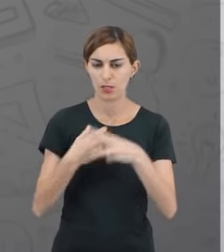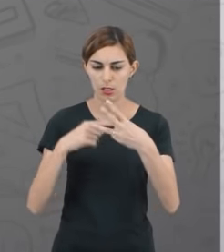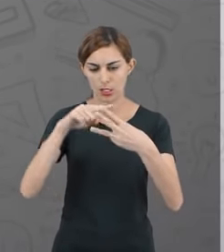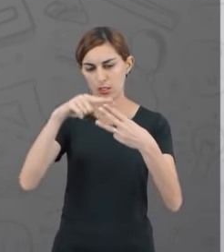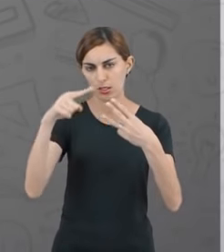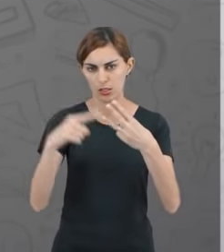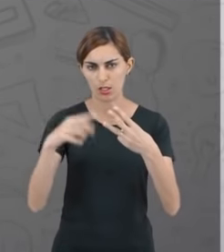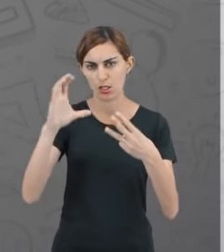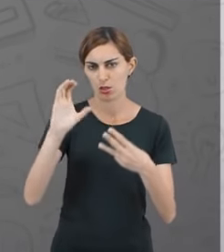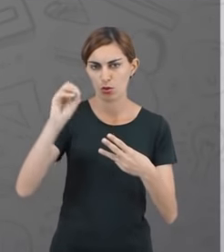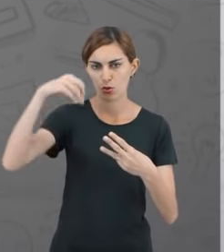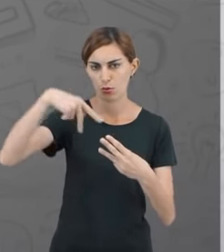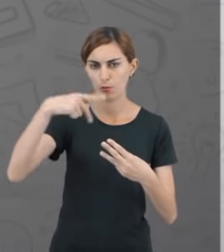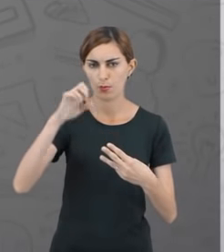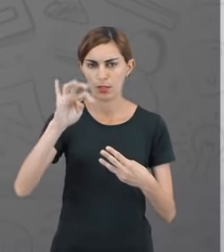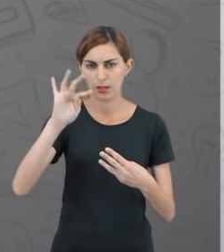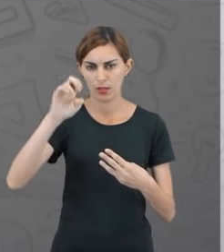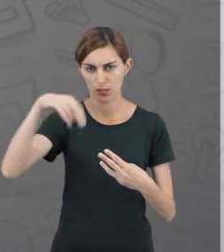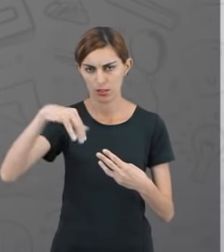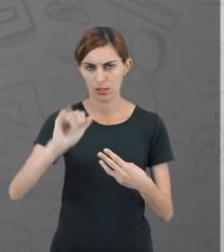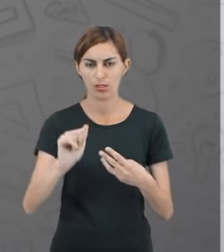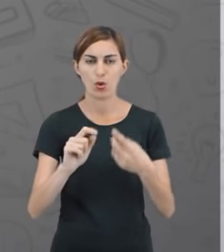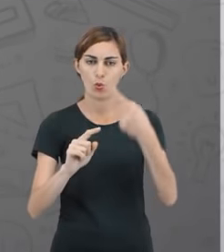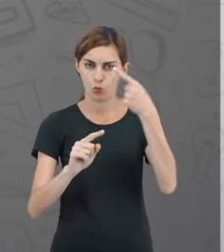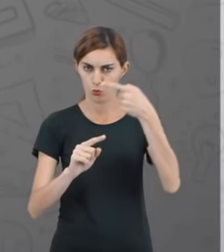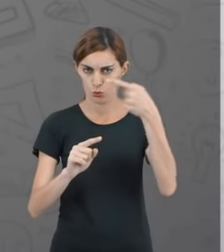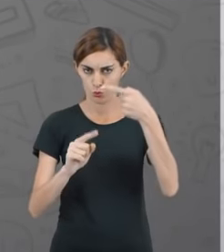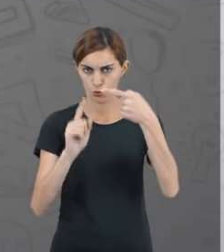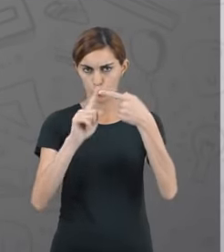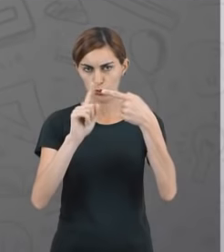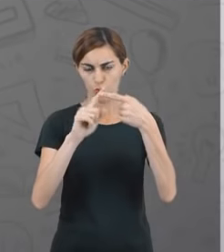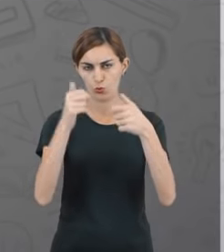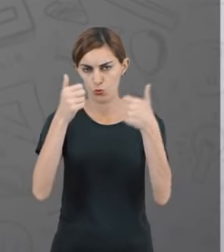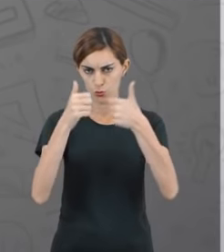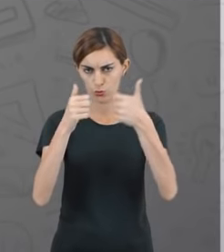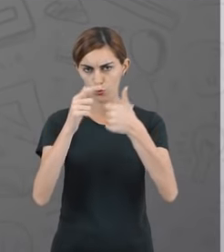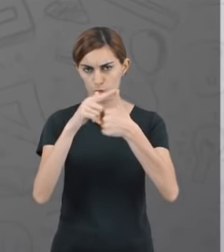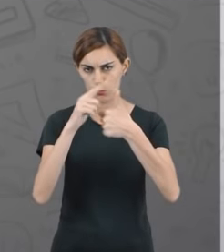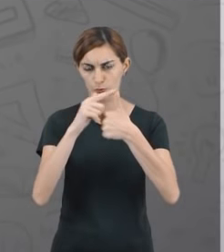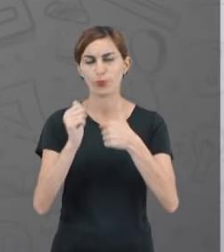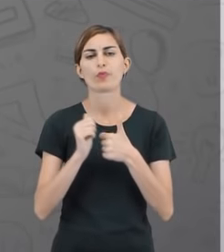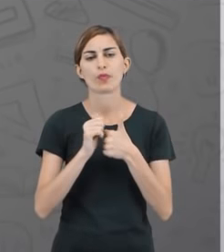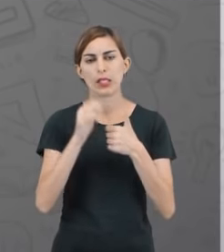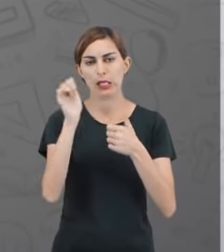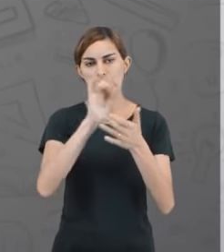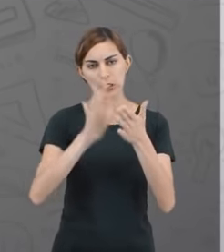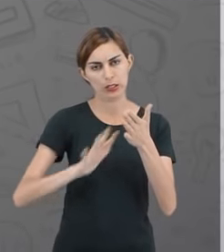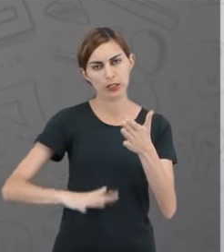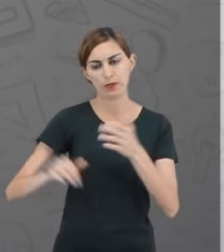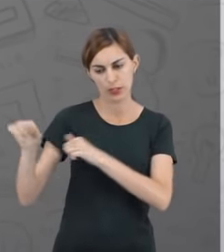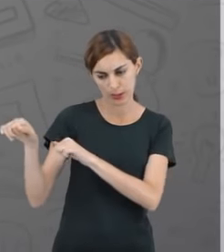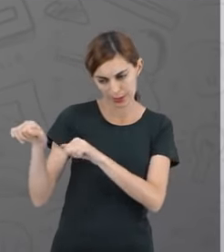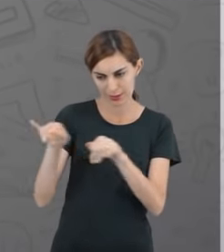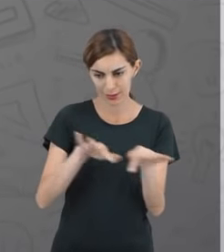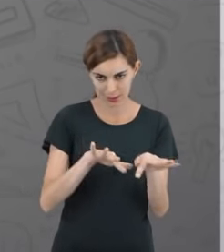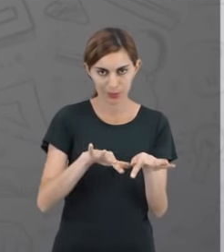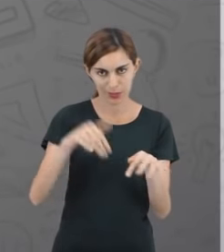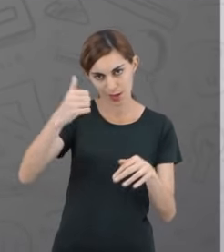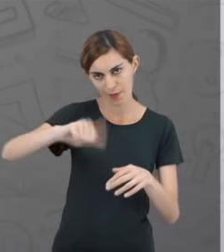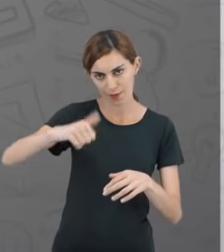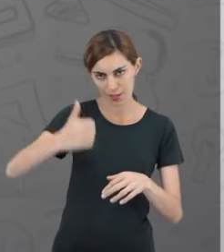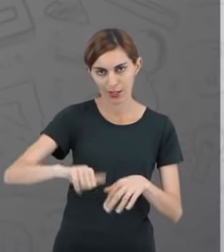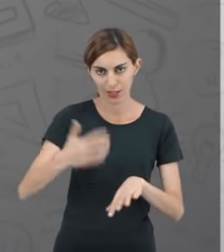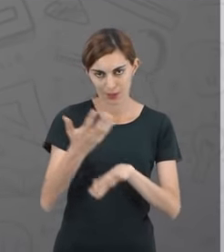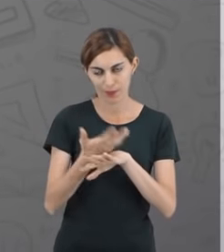competências. Certo? Então, na competência um, por exemplo, na atividade semanal, aquela que avalia